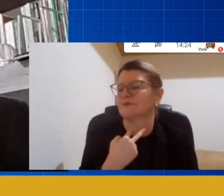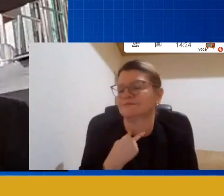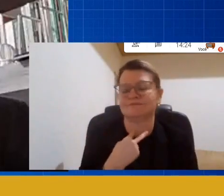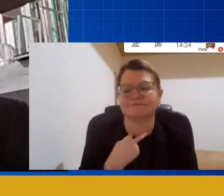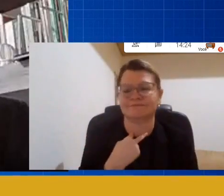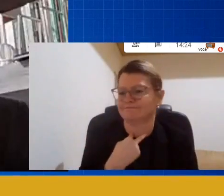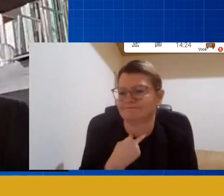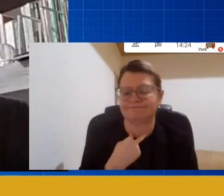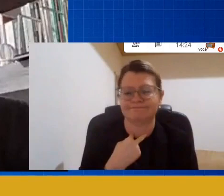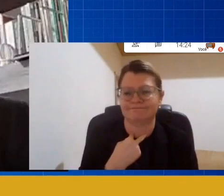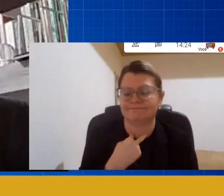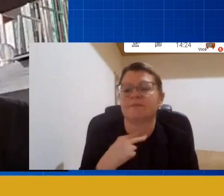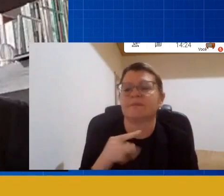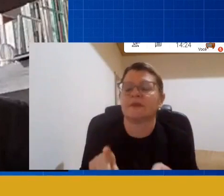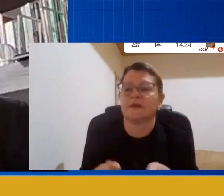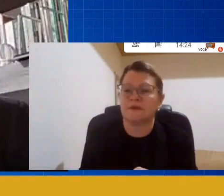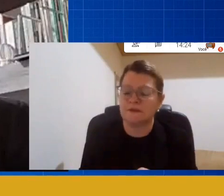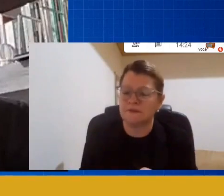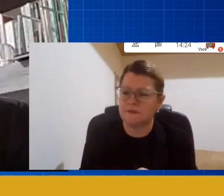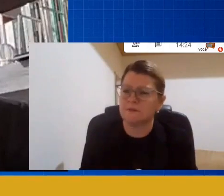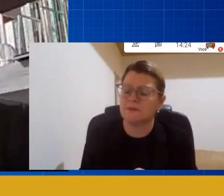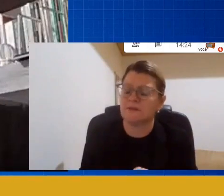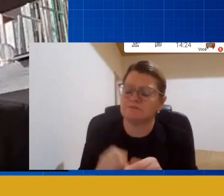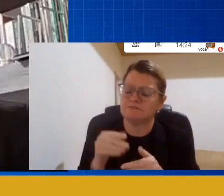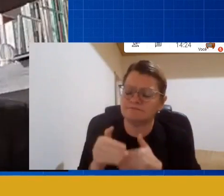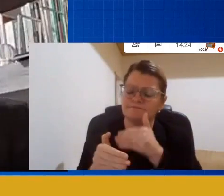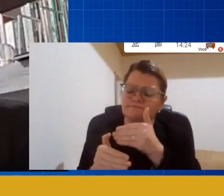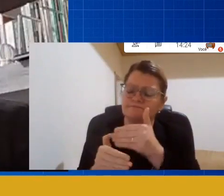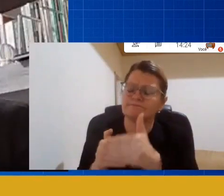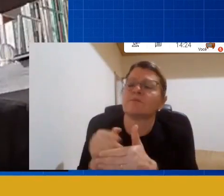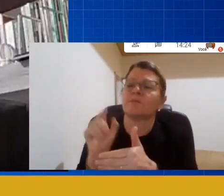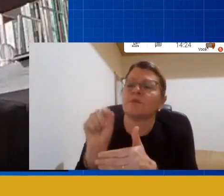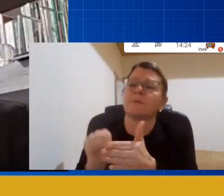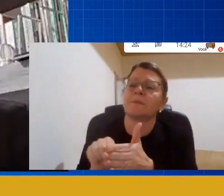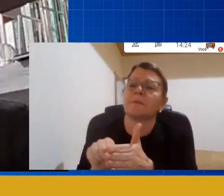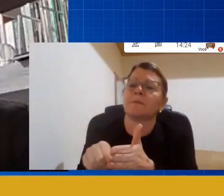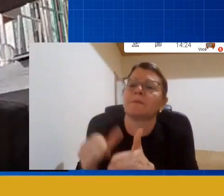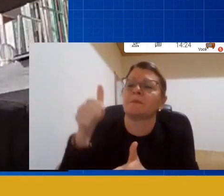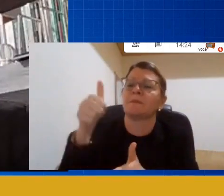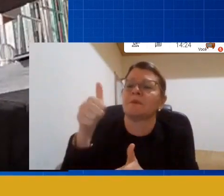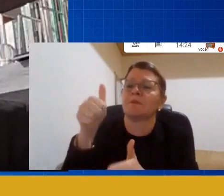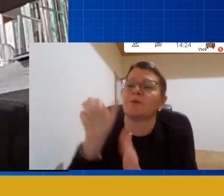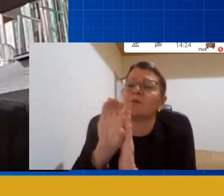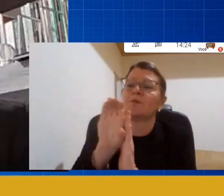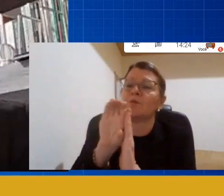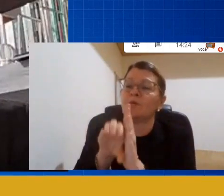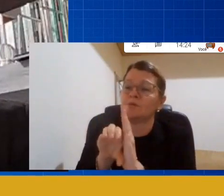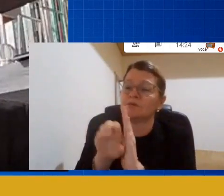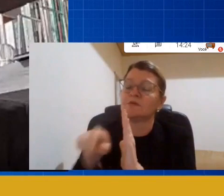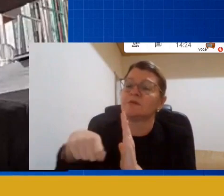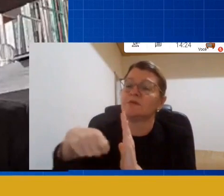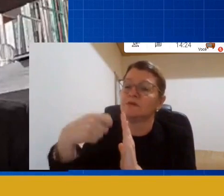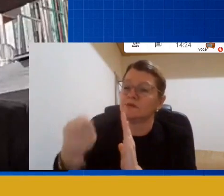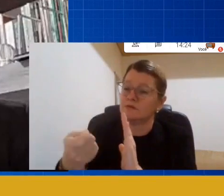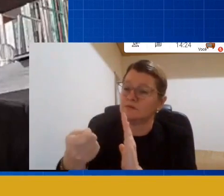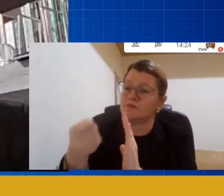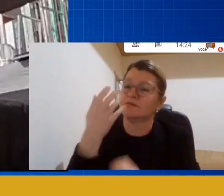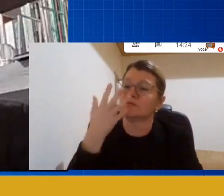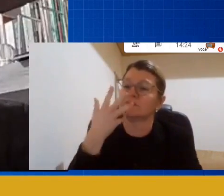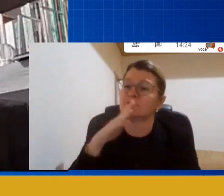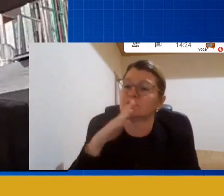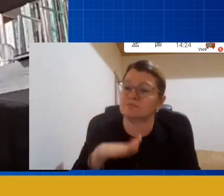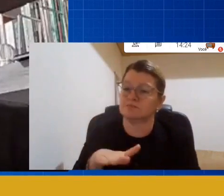desses grandes avanços, o primeiro está num conceito de infância que a base traz, que é fundamental,